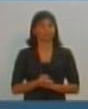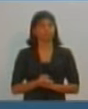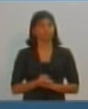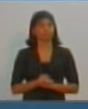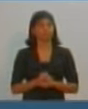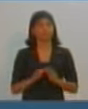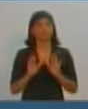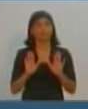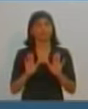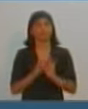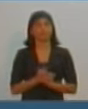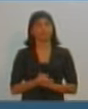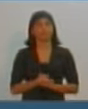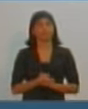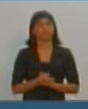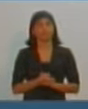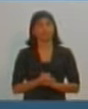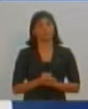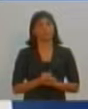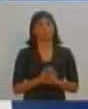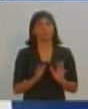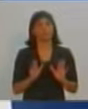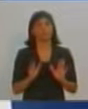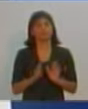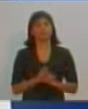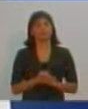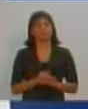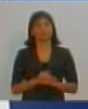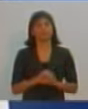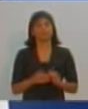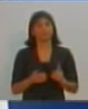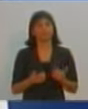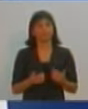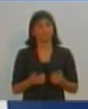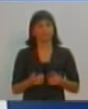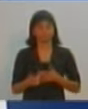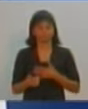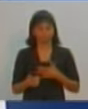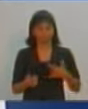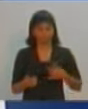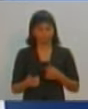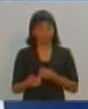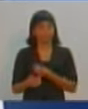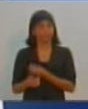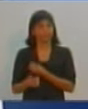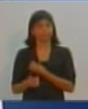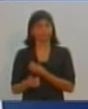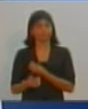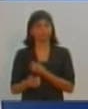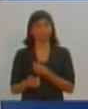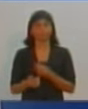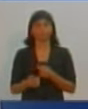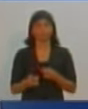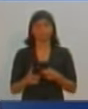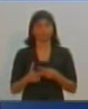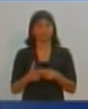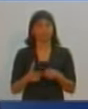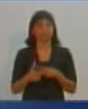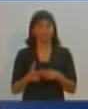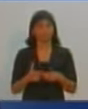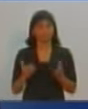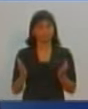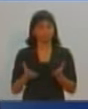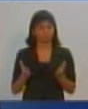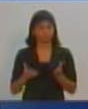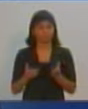réplica, Daniel Grandolfo, 30 segundos. A saúde também não se trata de resolver apenas o problema emergencial. Nós